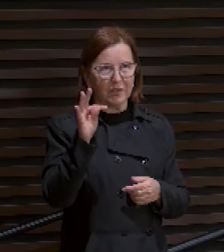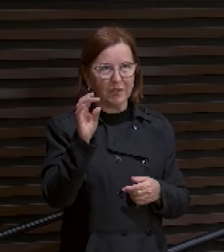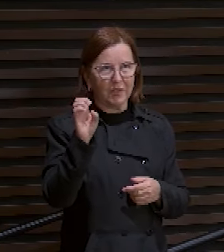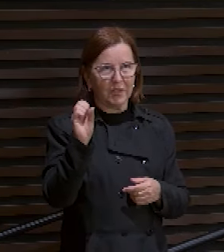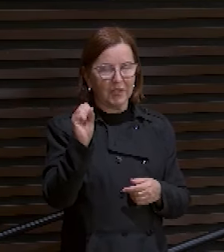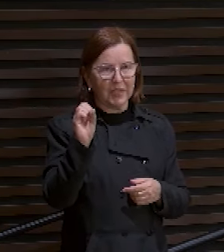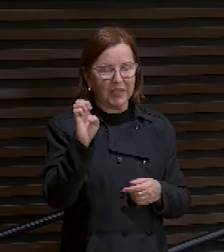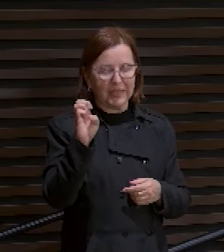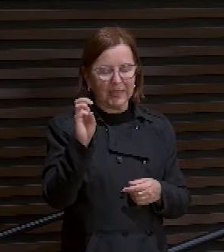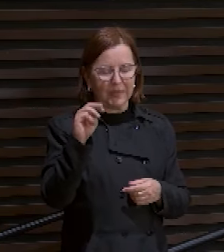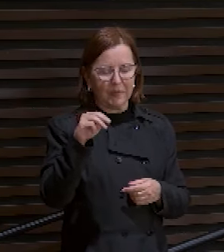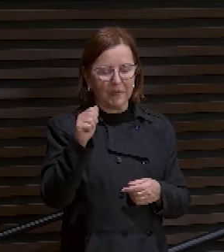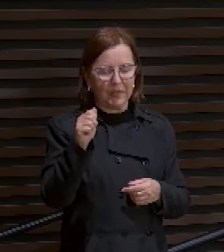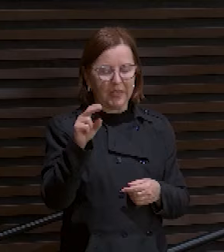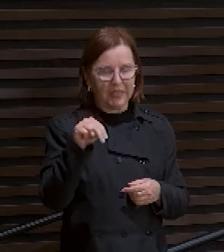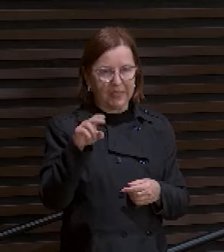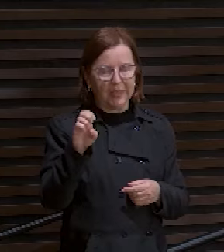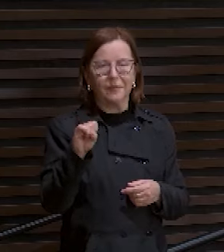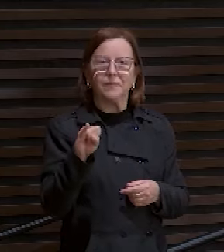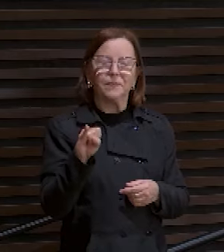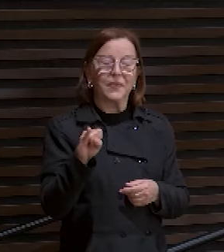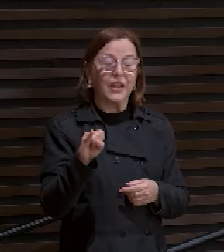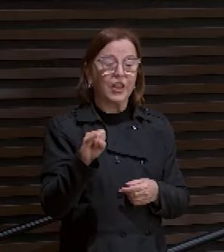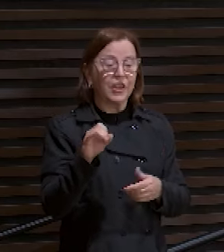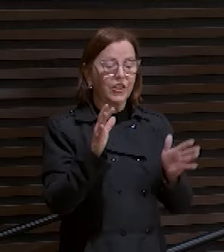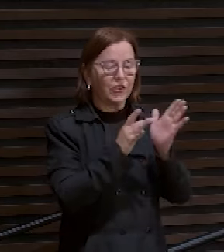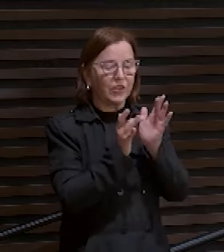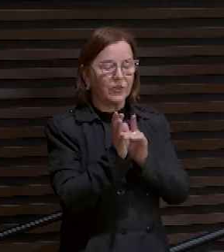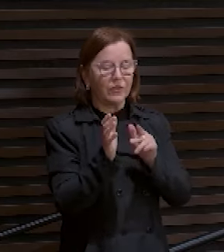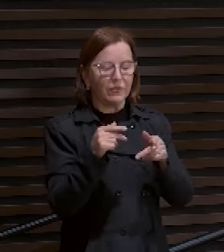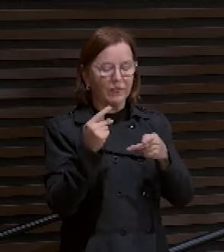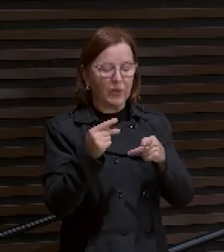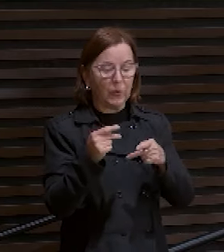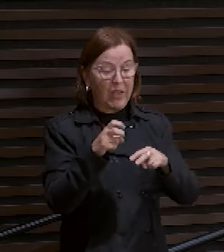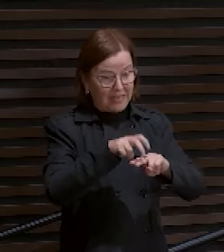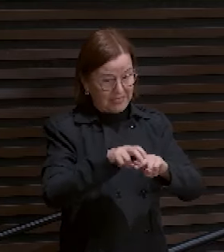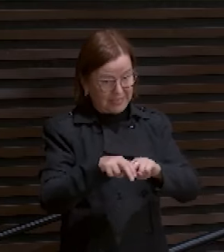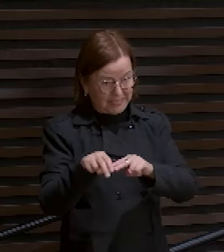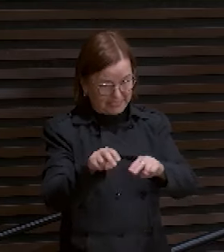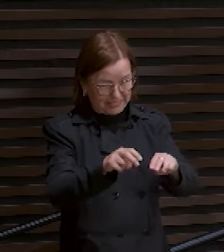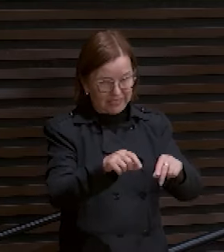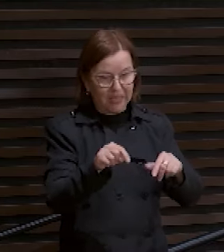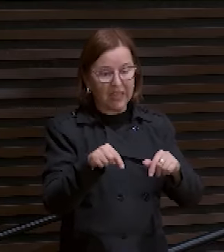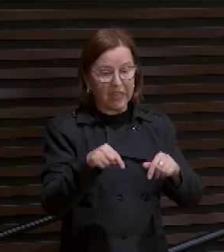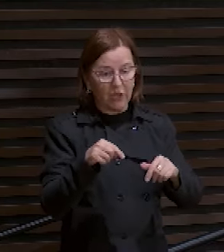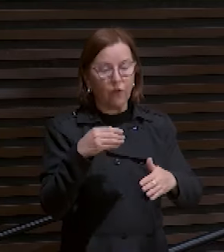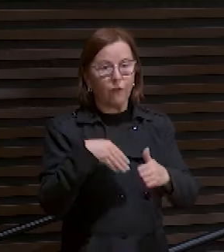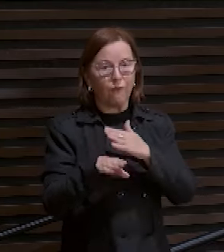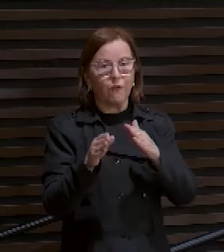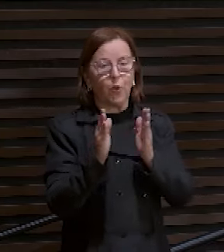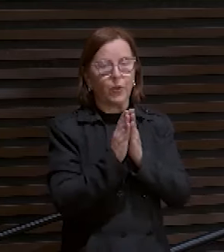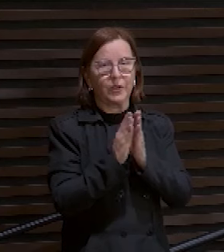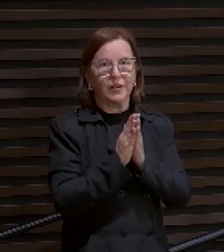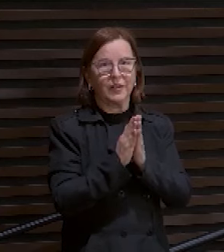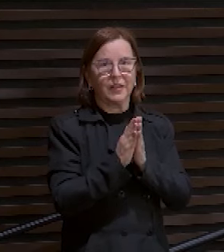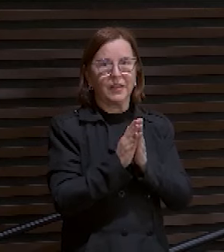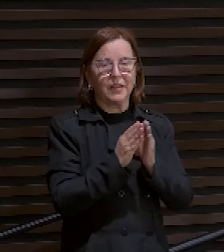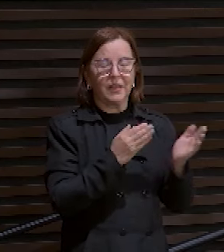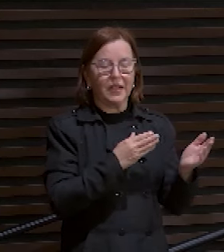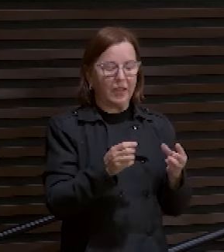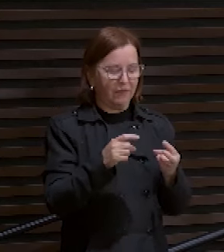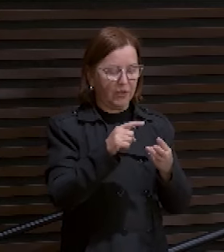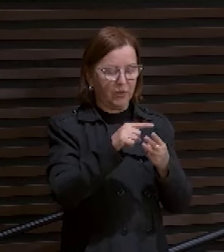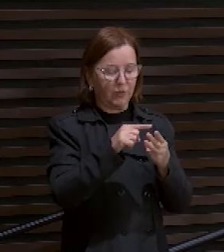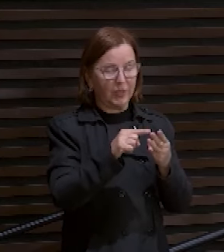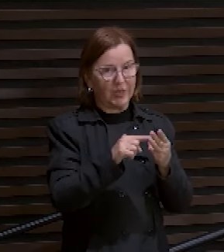seus discípulos. Assentai-vos aqui. Enquanto vou orar. E levando consigo Pedro, Tiago e João. Começou